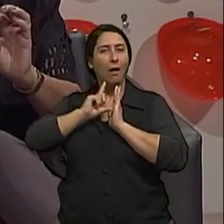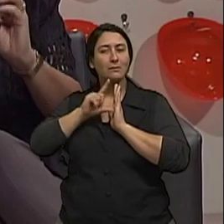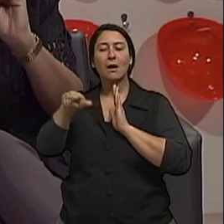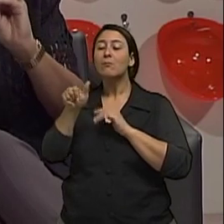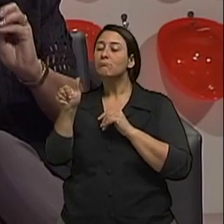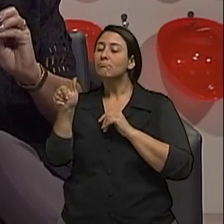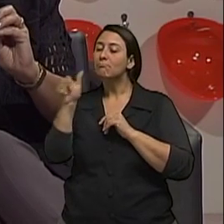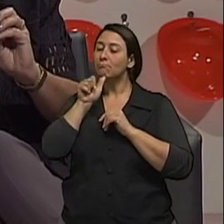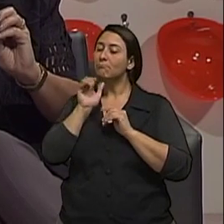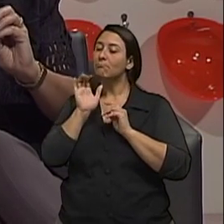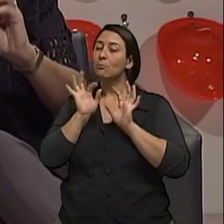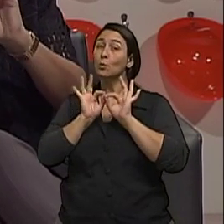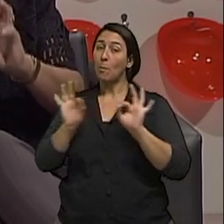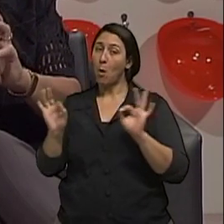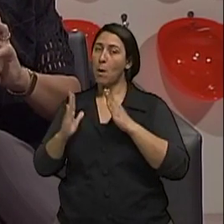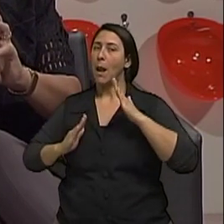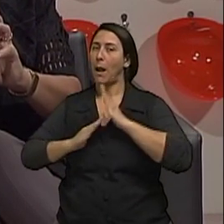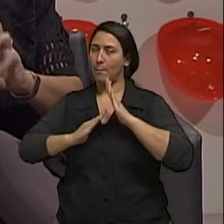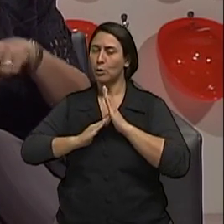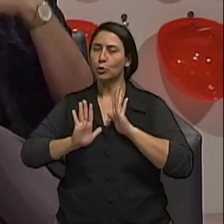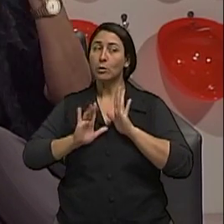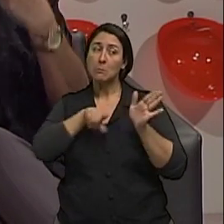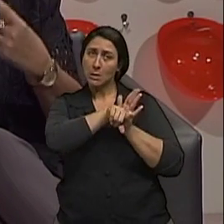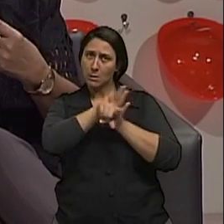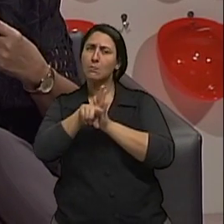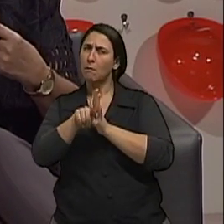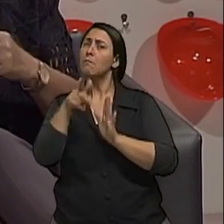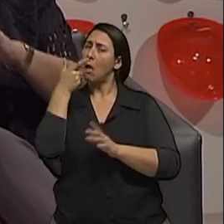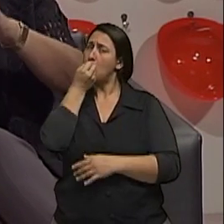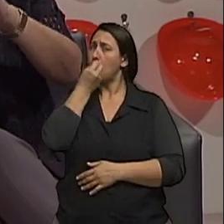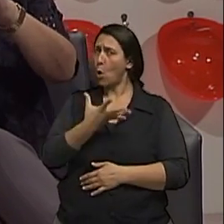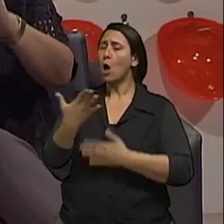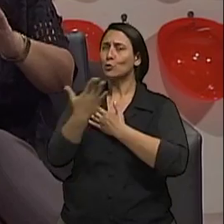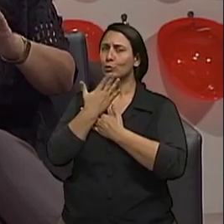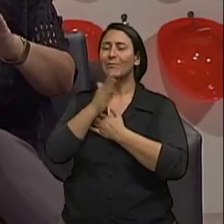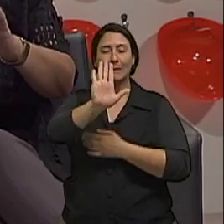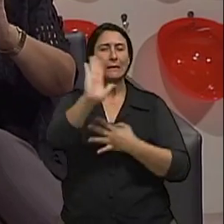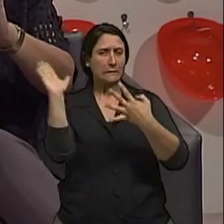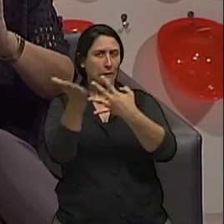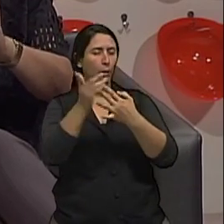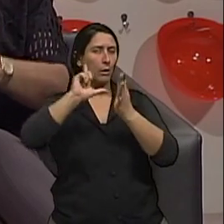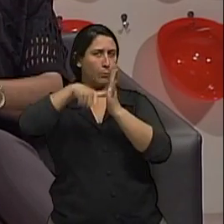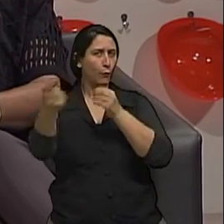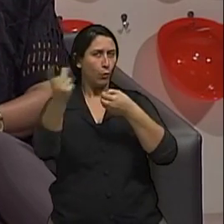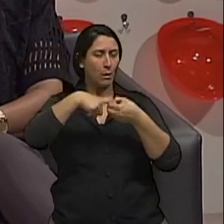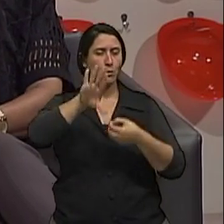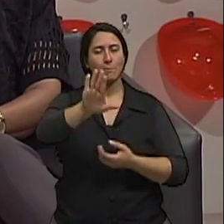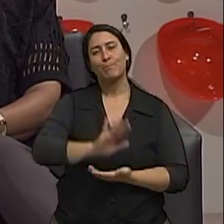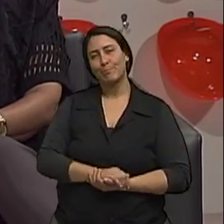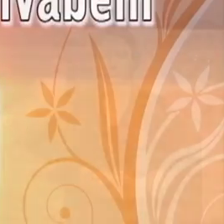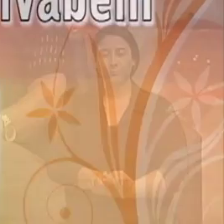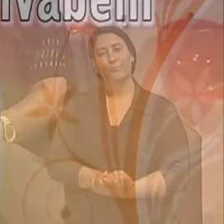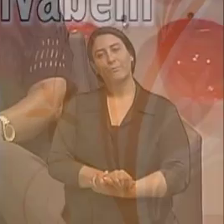quantidade dosada, as pesquisas nos dizem que faz bem. Nós vamos a um pequeno intervalo e já voltamos.